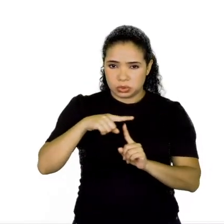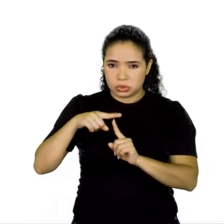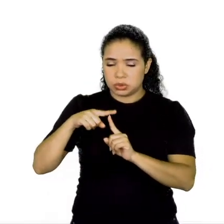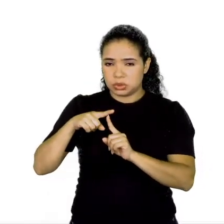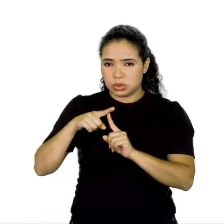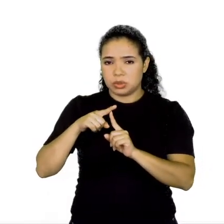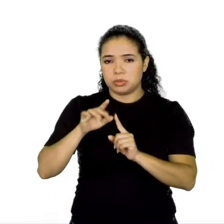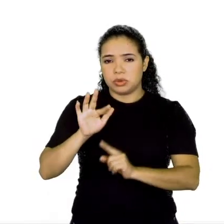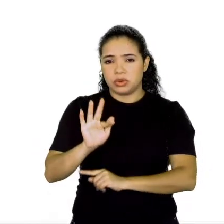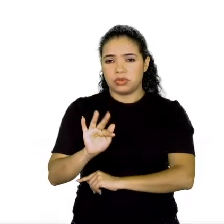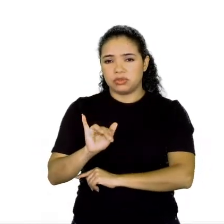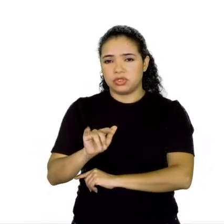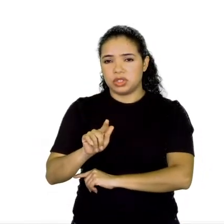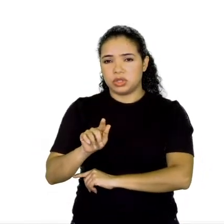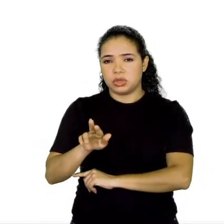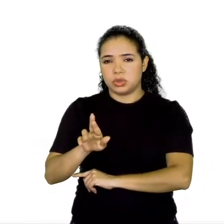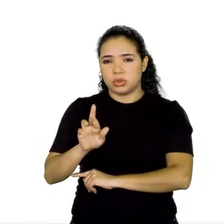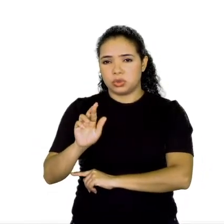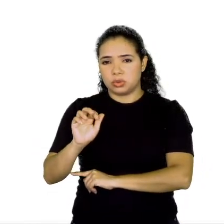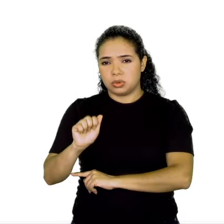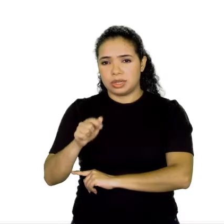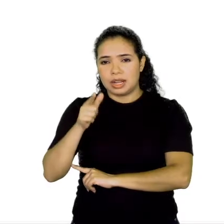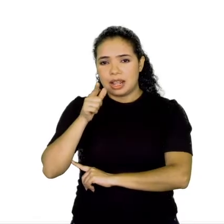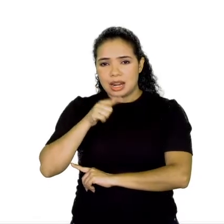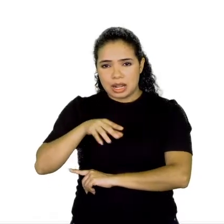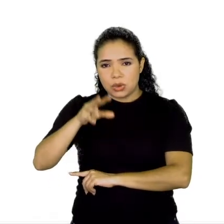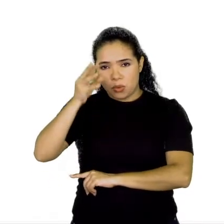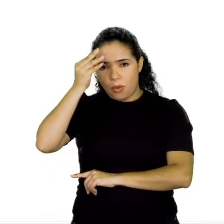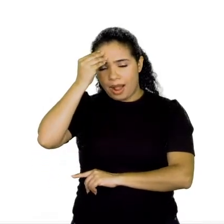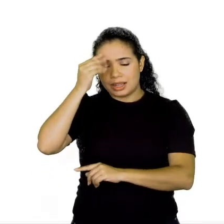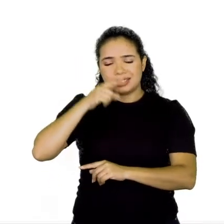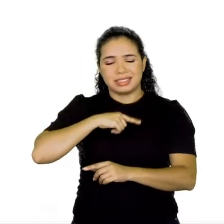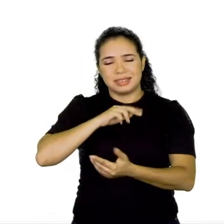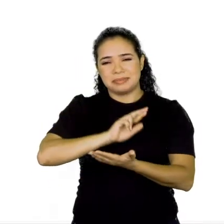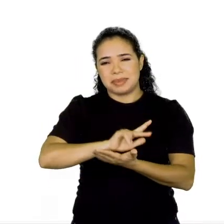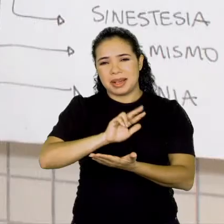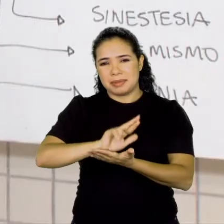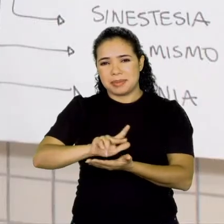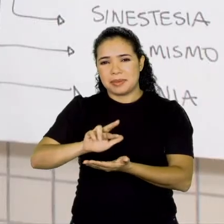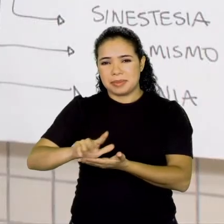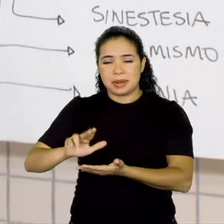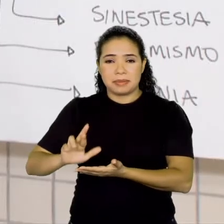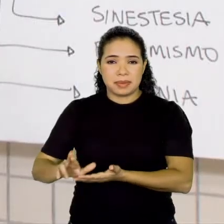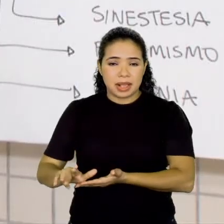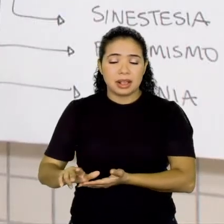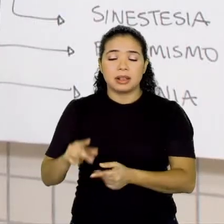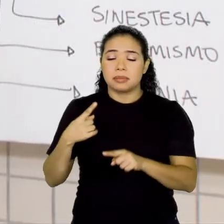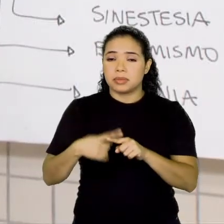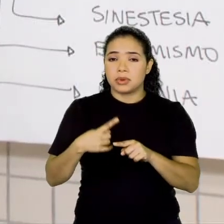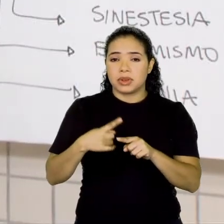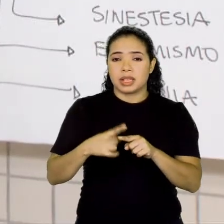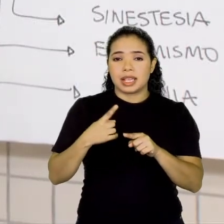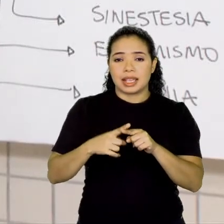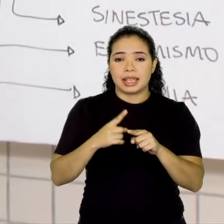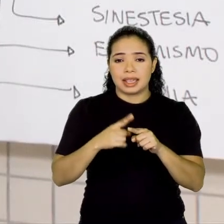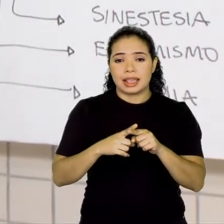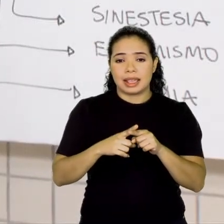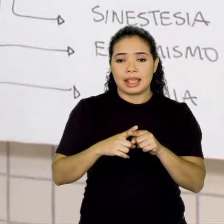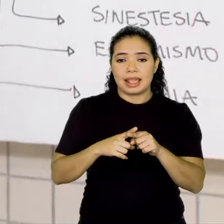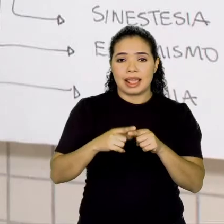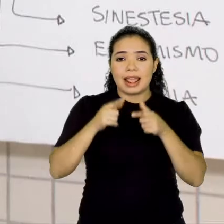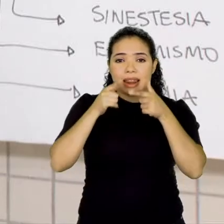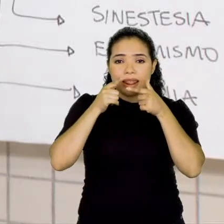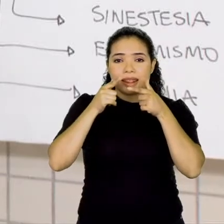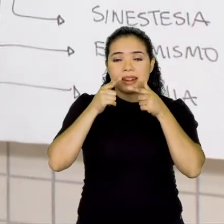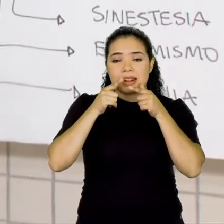vocês vão estudar mais à frente no ensino médio e em outras aulas porque as figuras de linguagem são vários